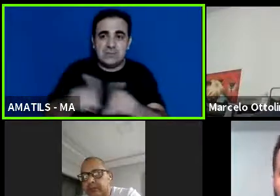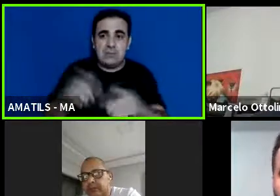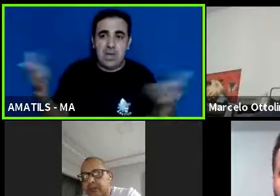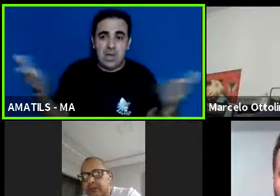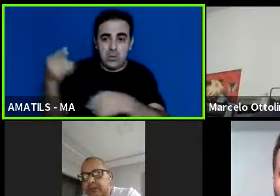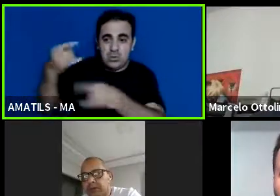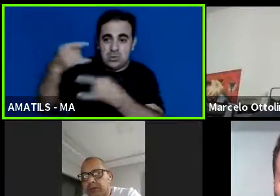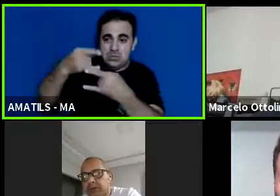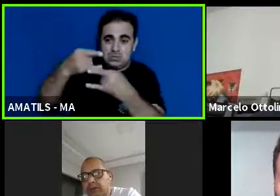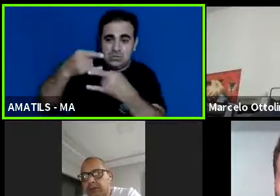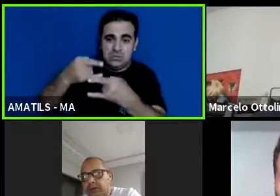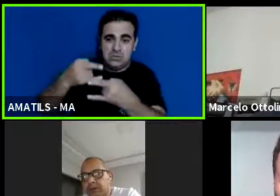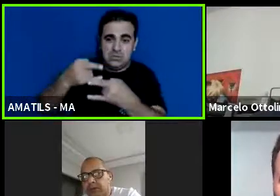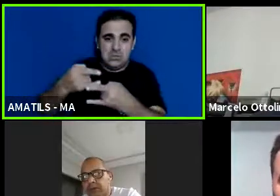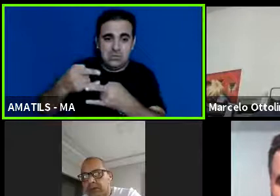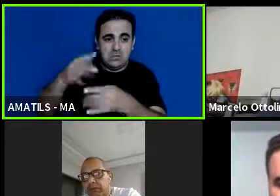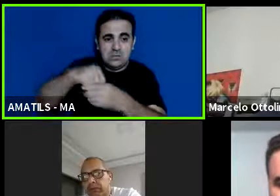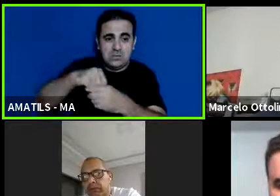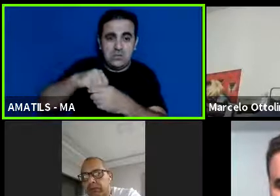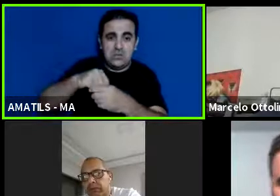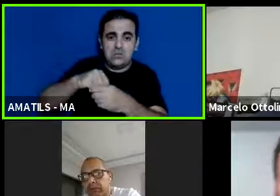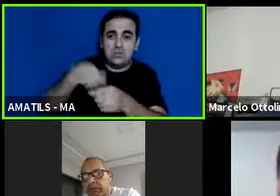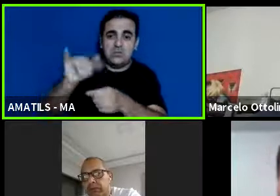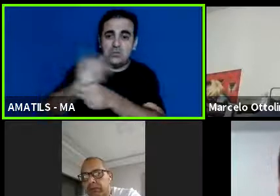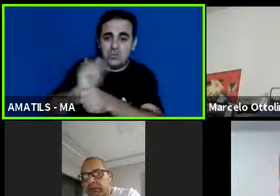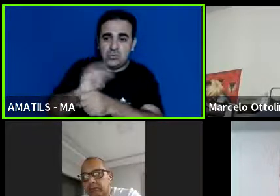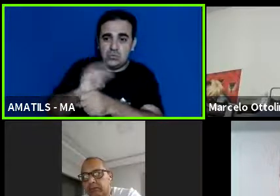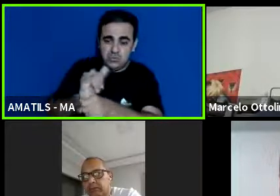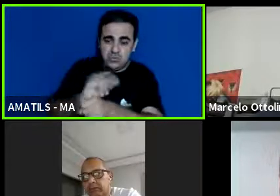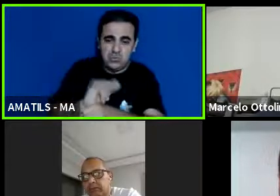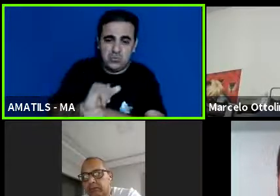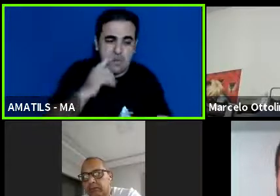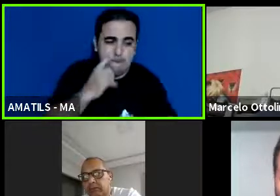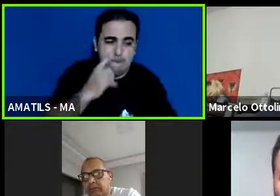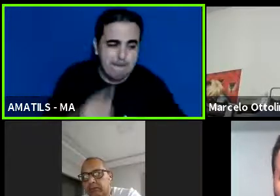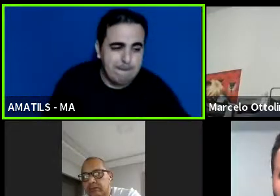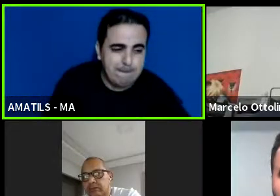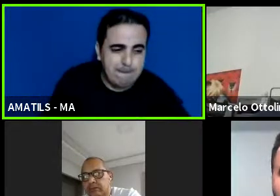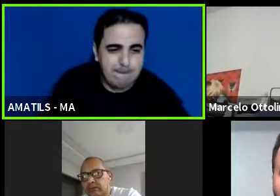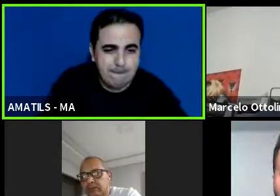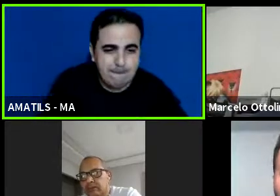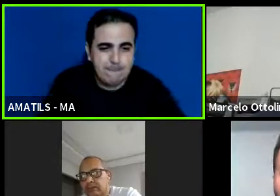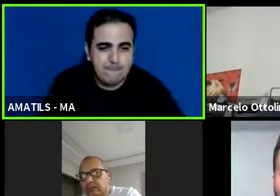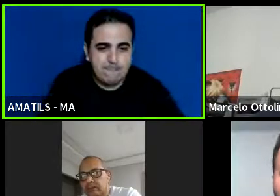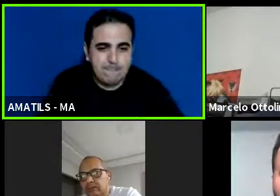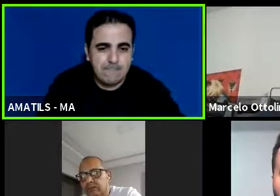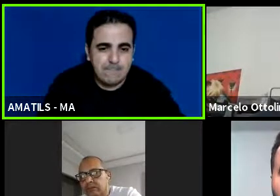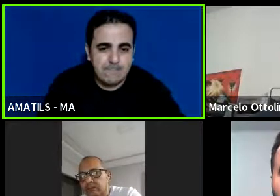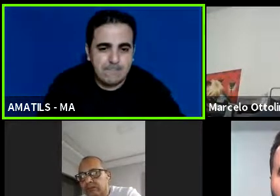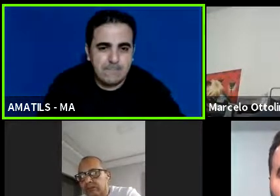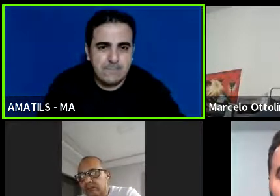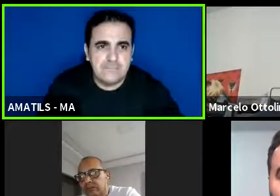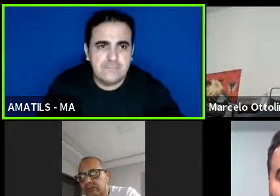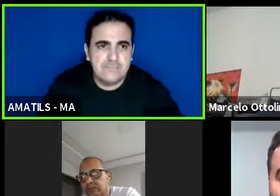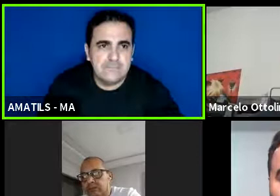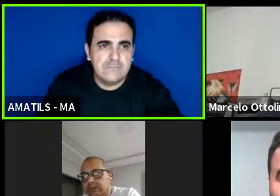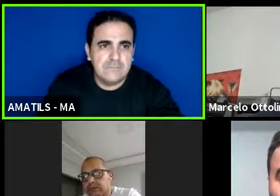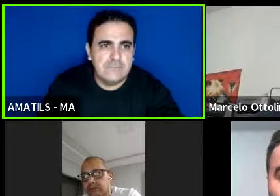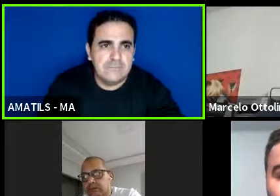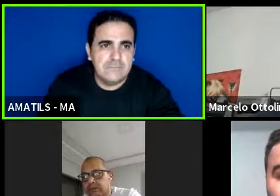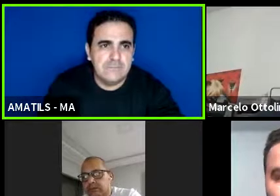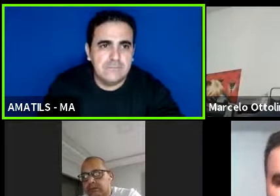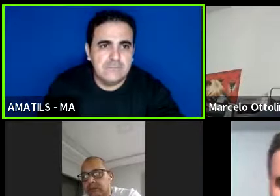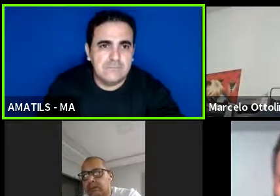live no canal do YouTube do Fórum Maranhense das Unidades de Pessoas com Deficiência e Patologia bom dia boa